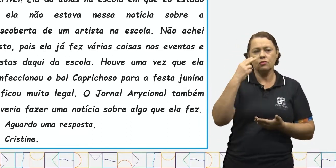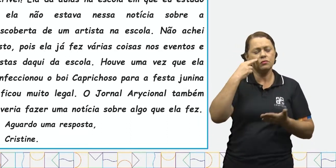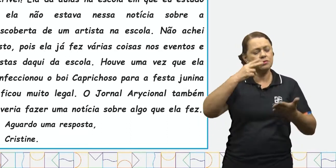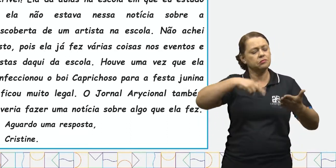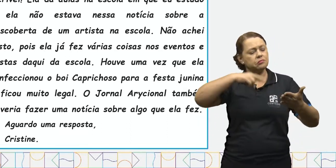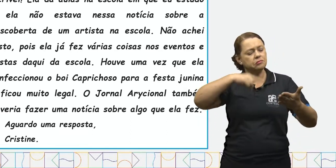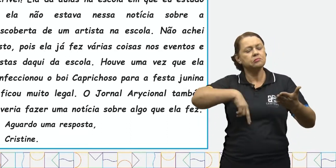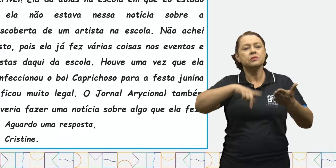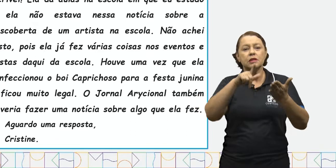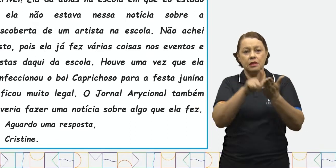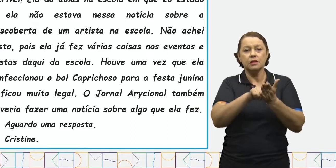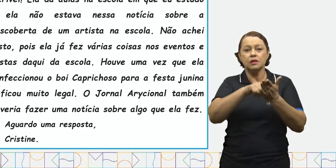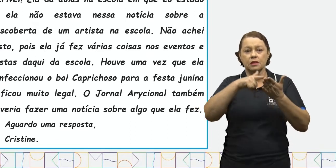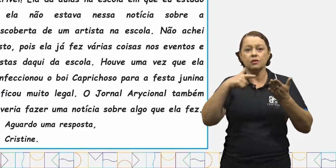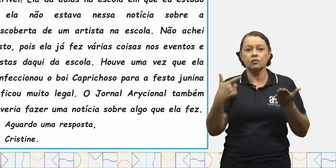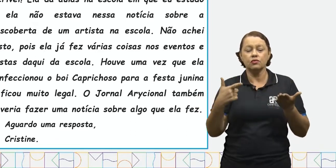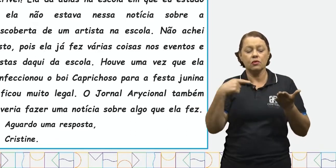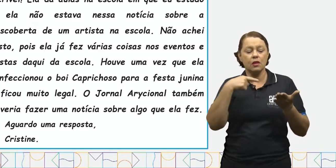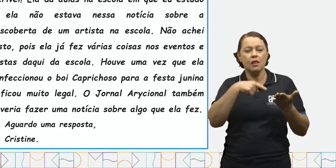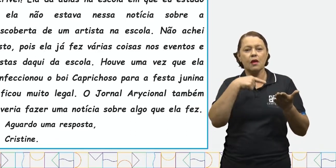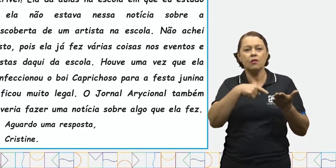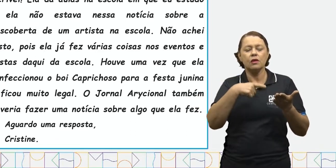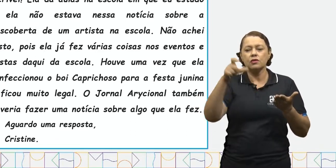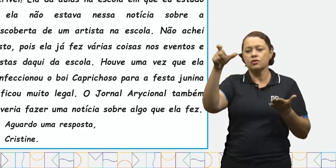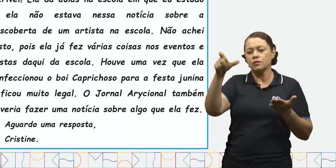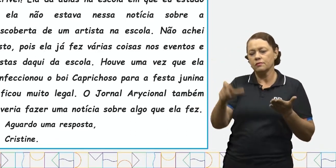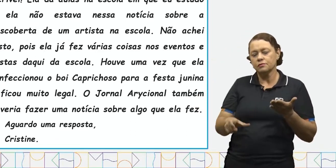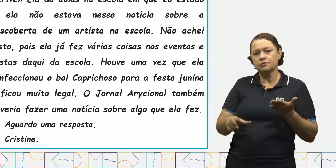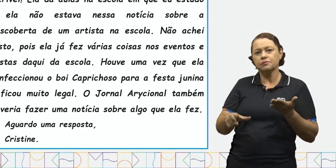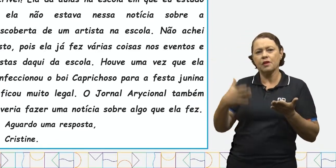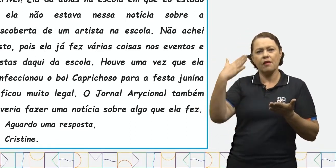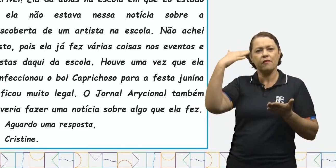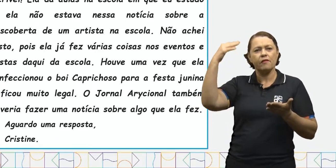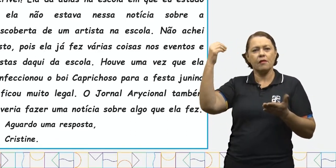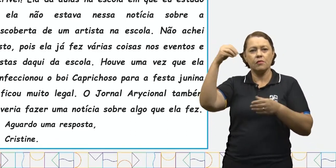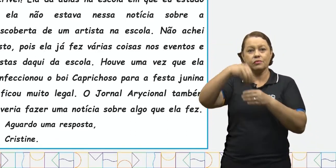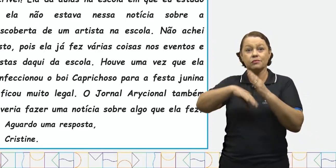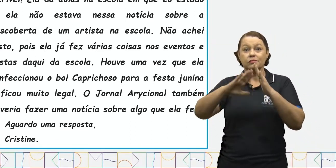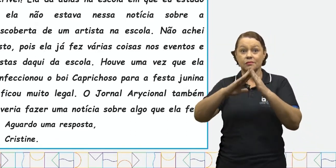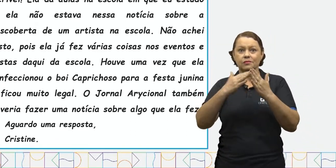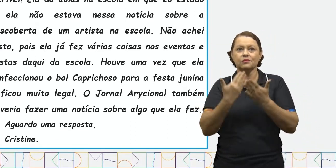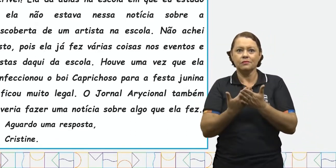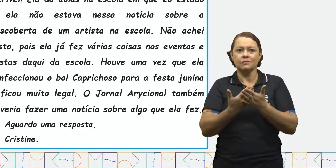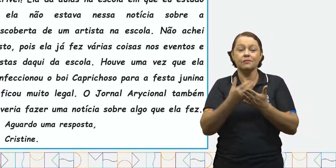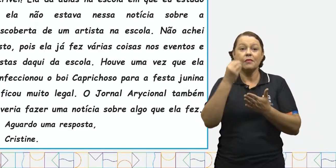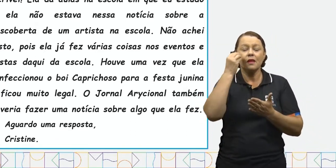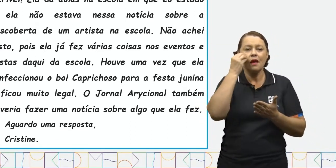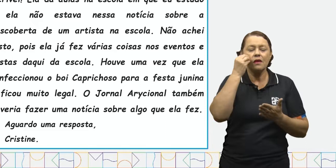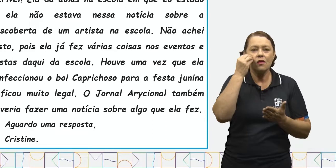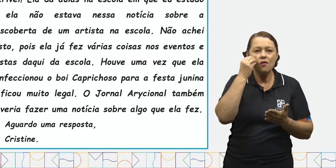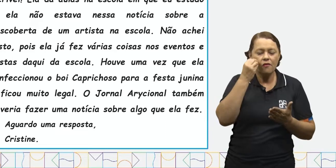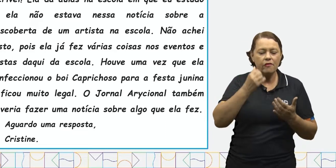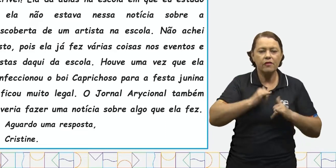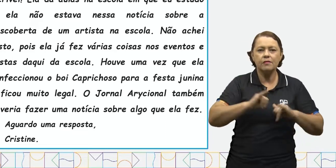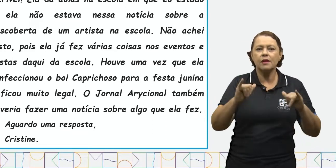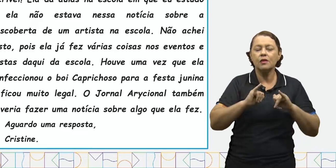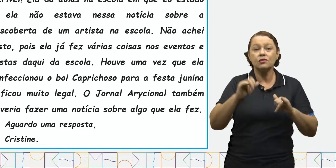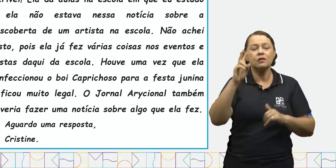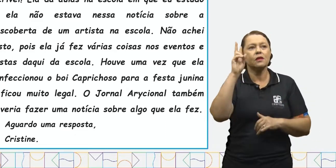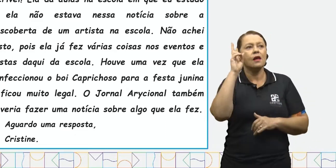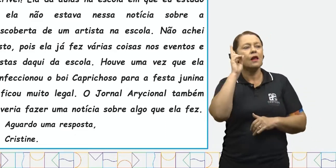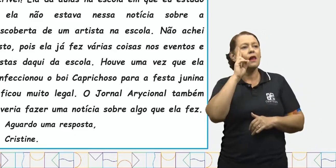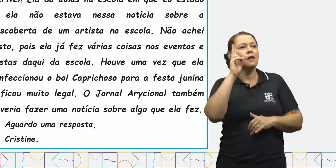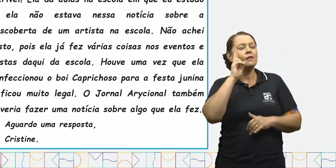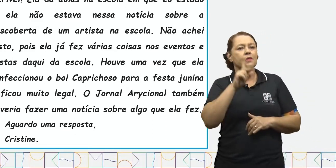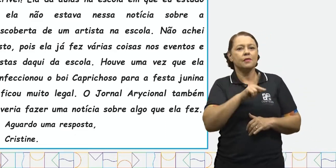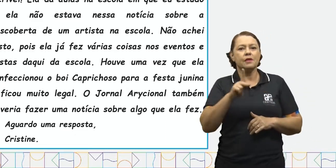Jornal Adicional a notícia de um funcionário artista de uma escola. Quando li a notícia, lembrei-me na hora da